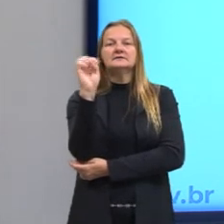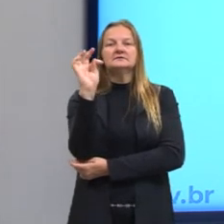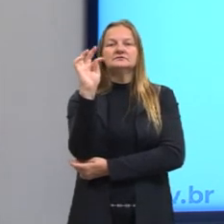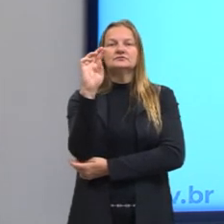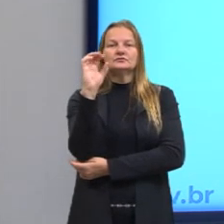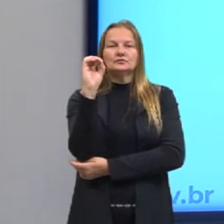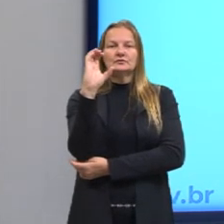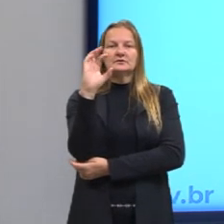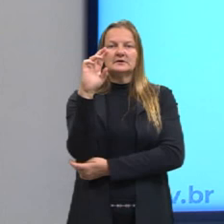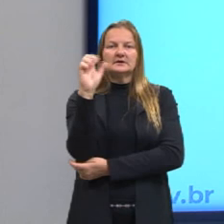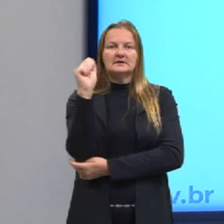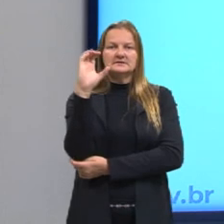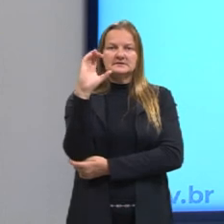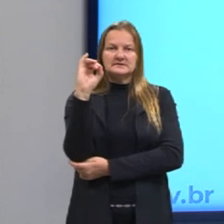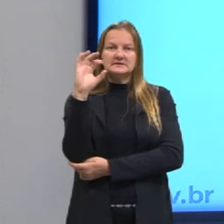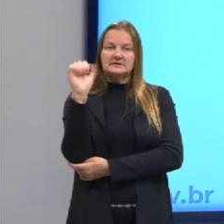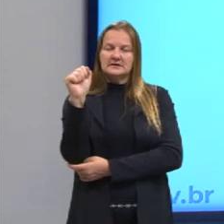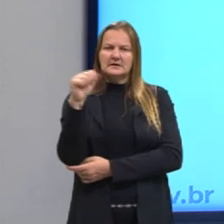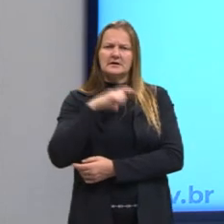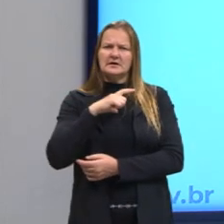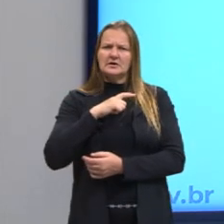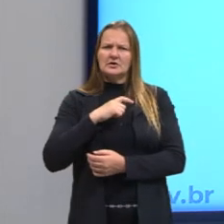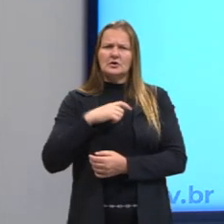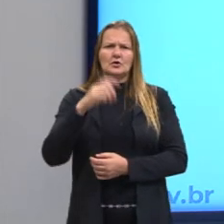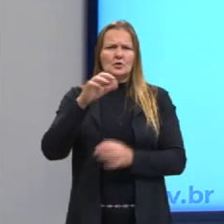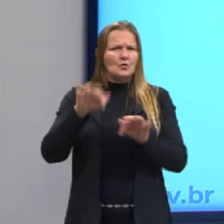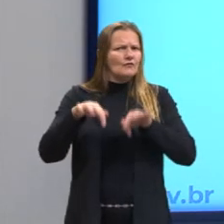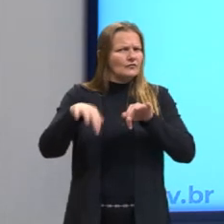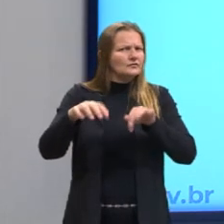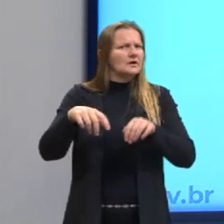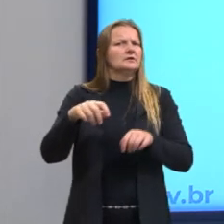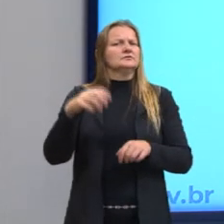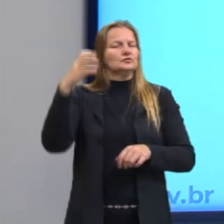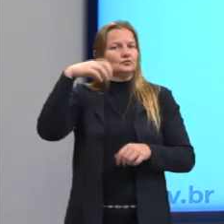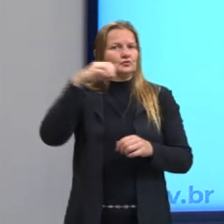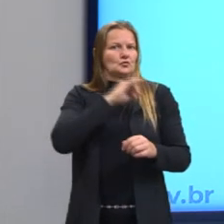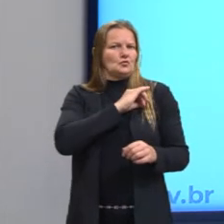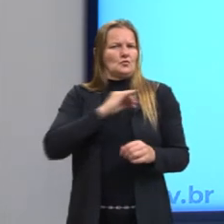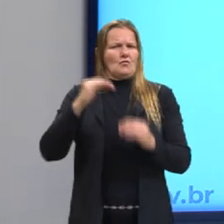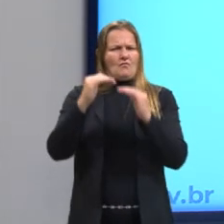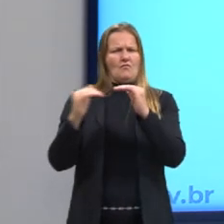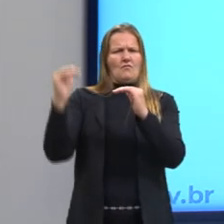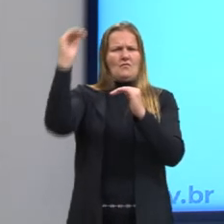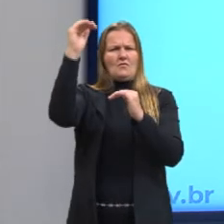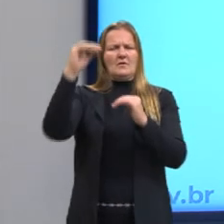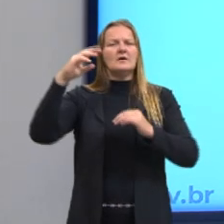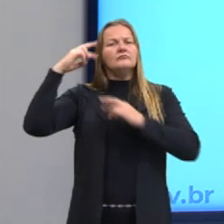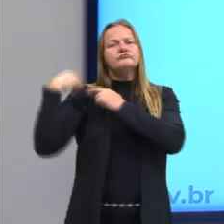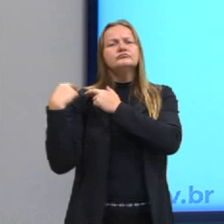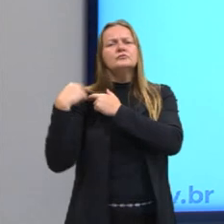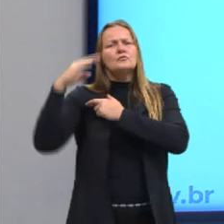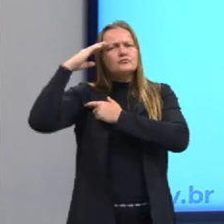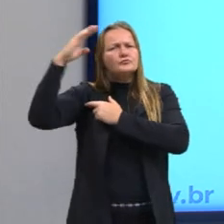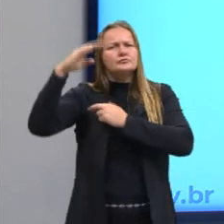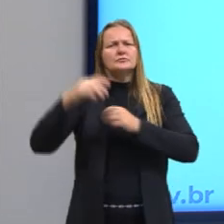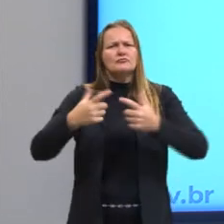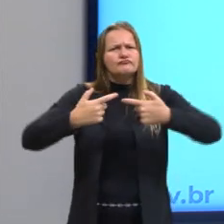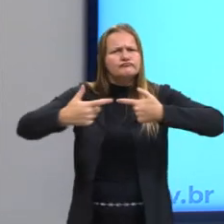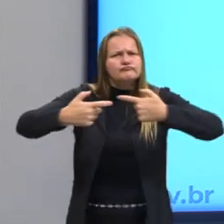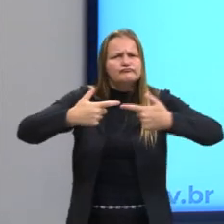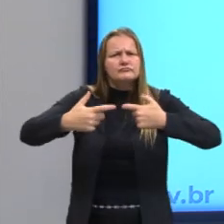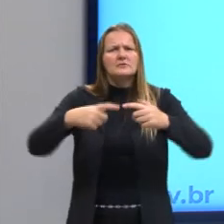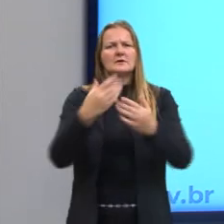esses senhores feudais, esses nobres, eram responsáveis pela guerra, pelo exército, pela defesa, eles